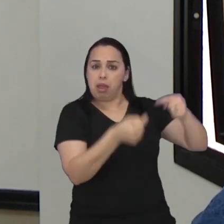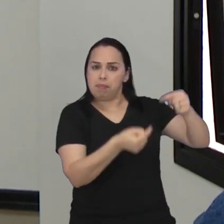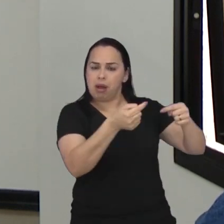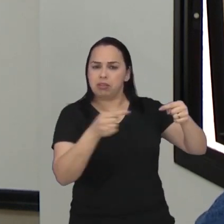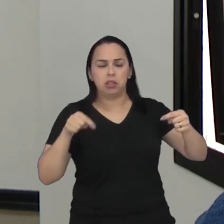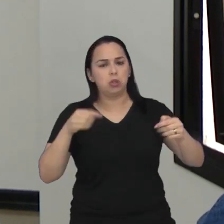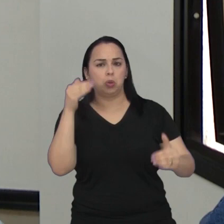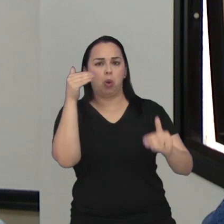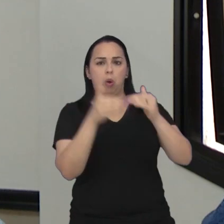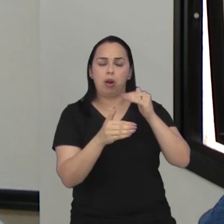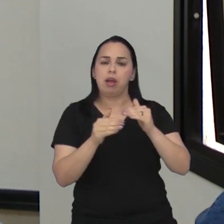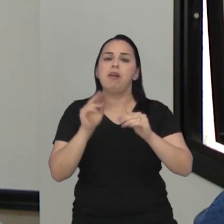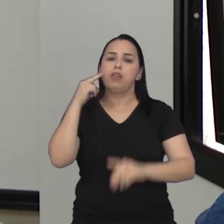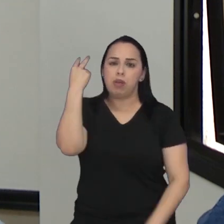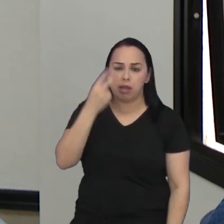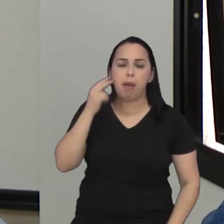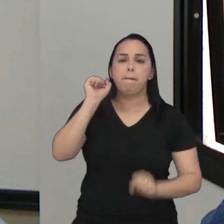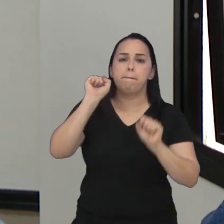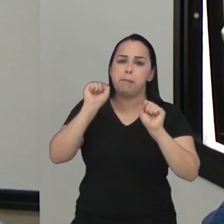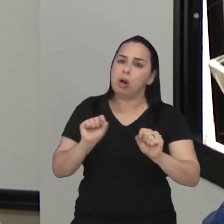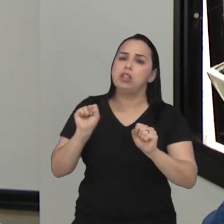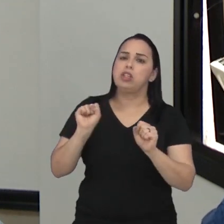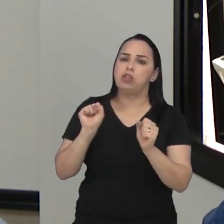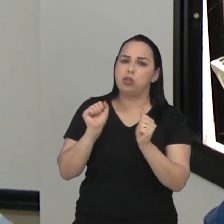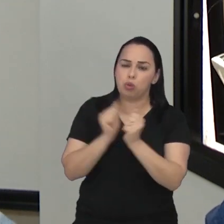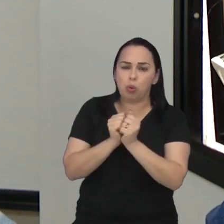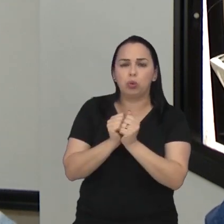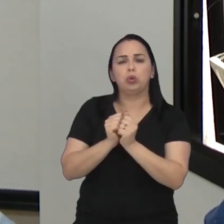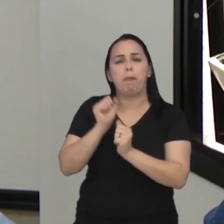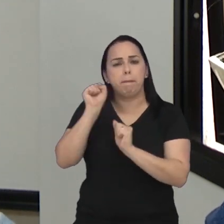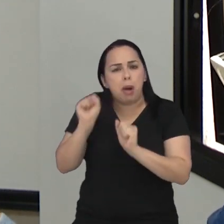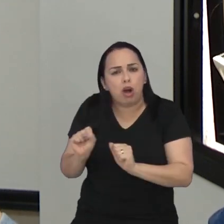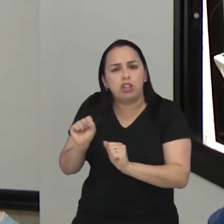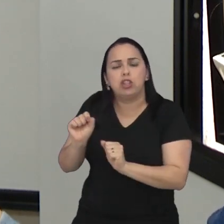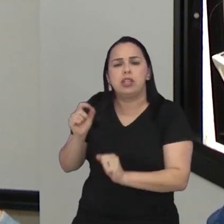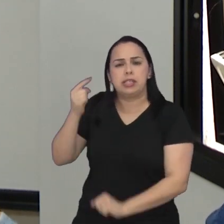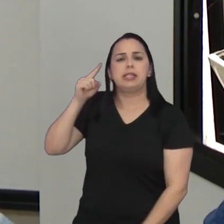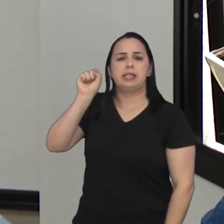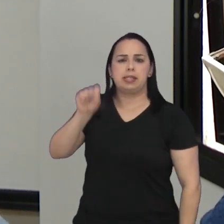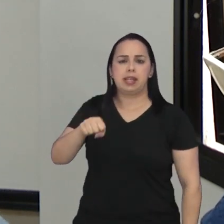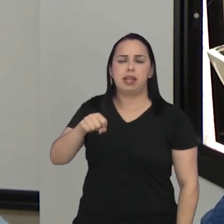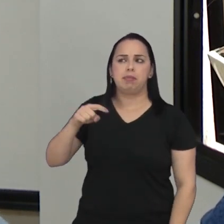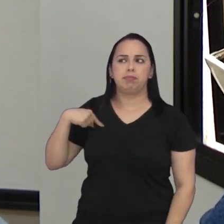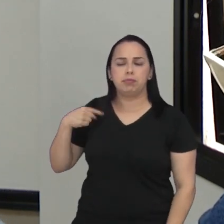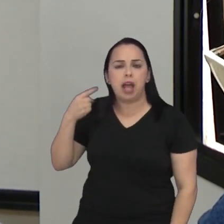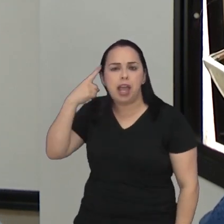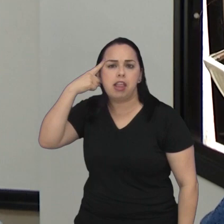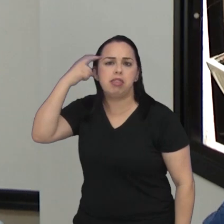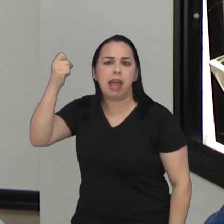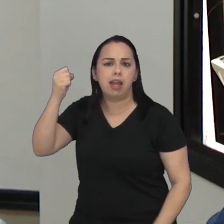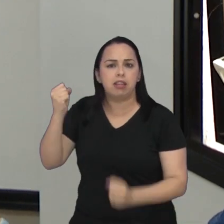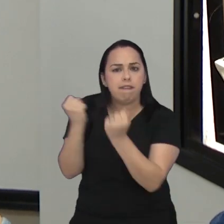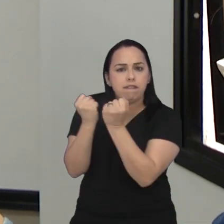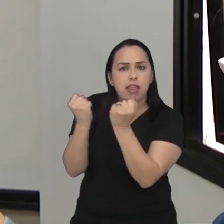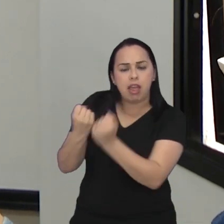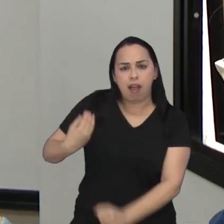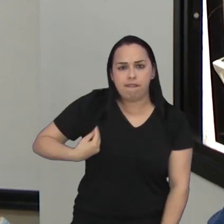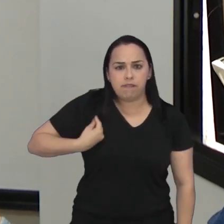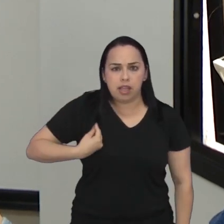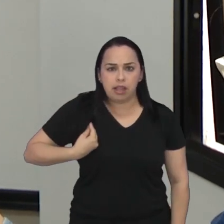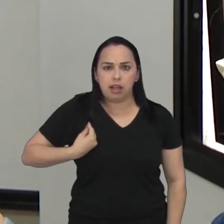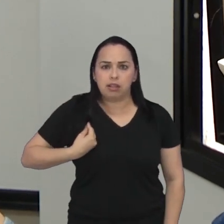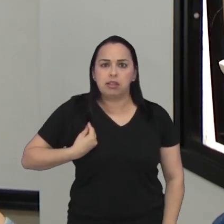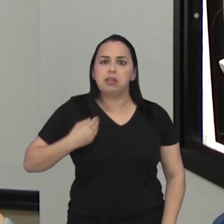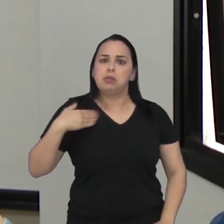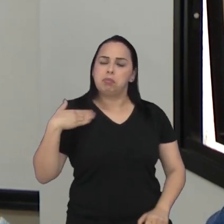nacional então eu creio que os vereadores podem sim juntos podem levar a ideia que nós temos aqui de